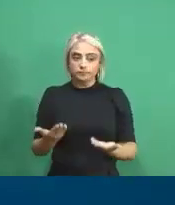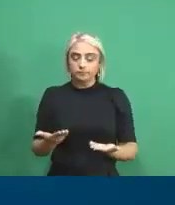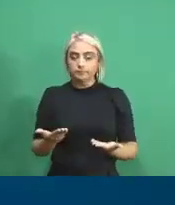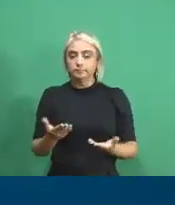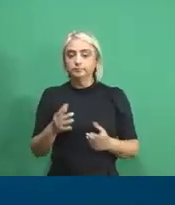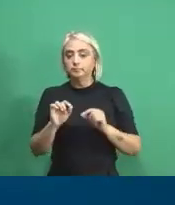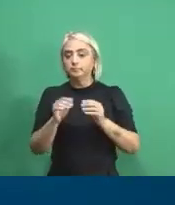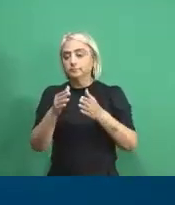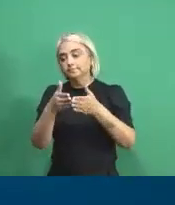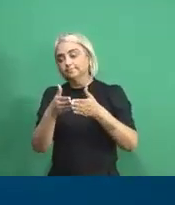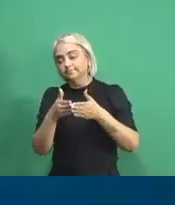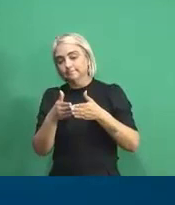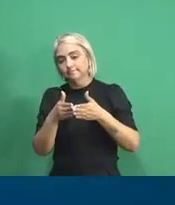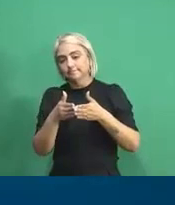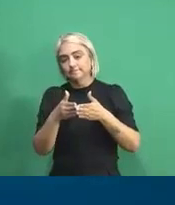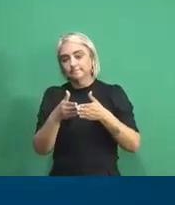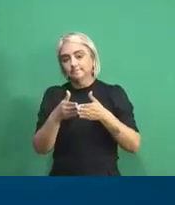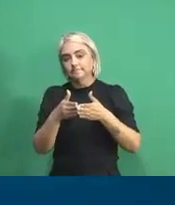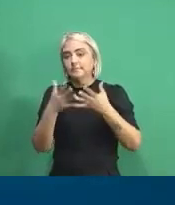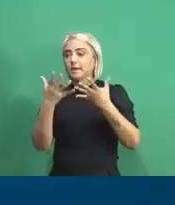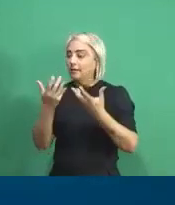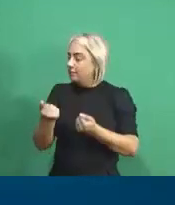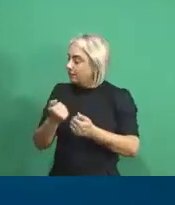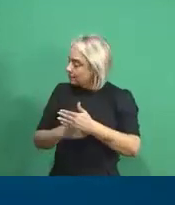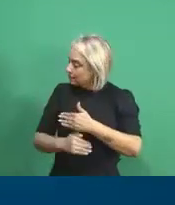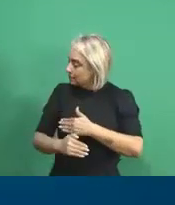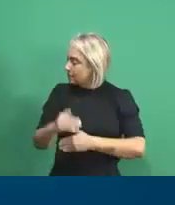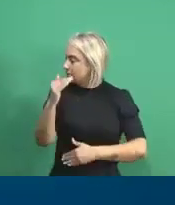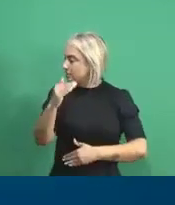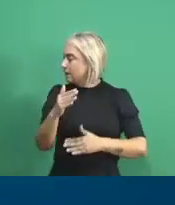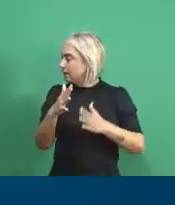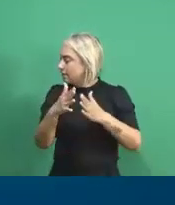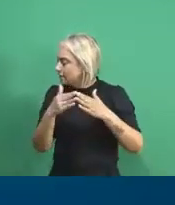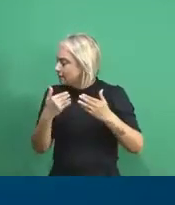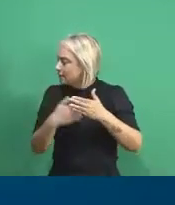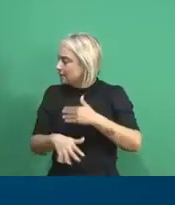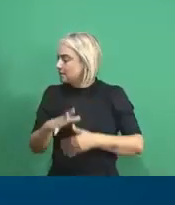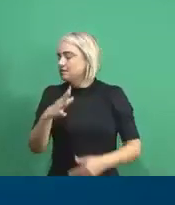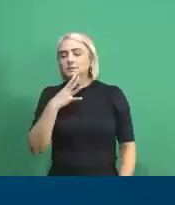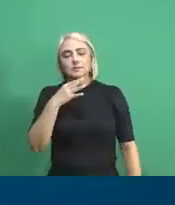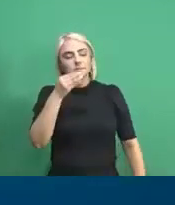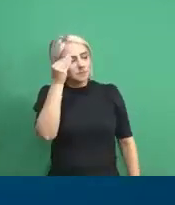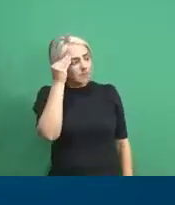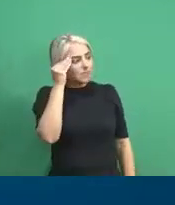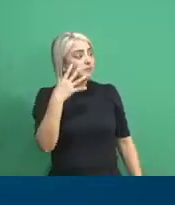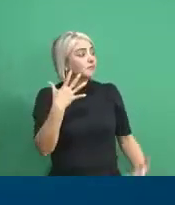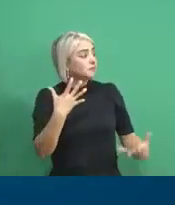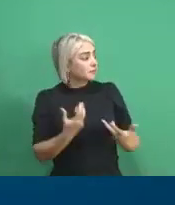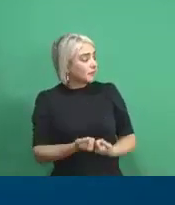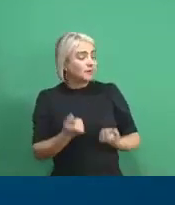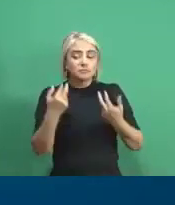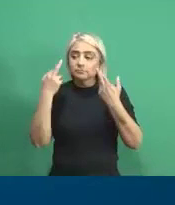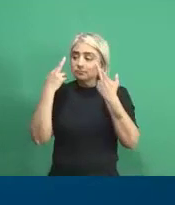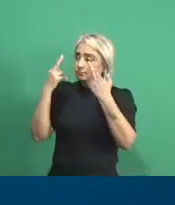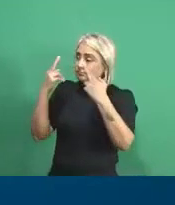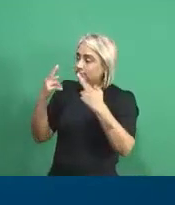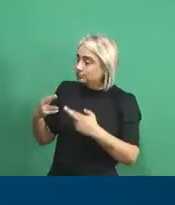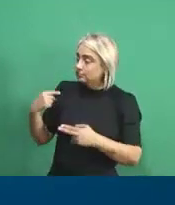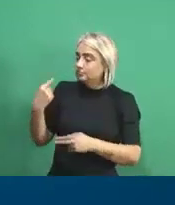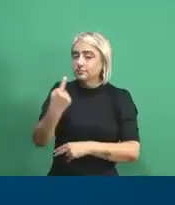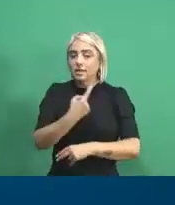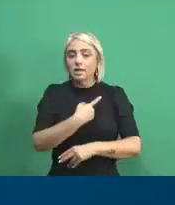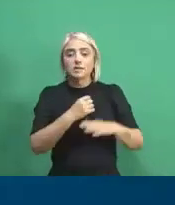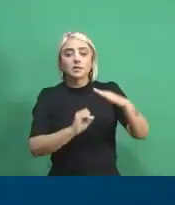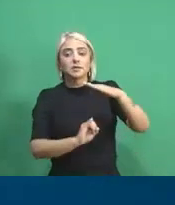o que eu peço é vamos avançar, vamos avançar no conhecimento, vamos respeitar as nossas